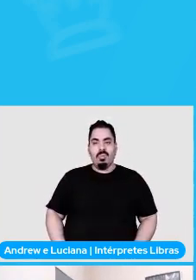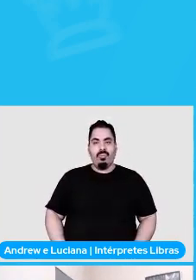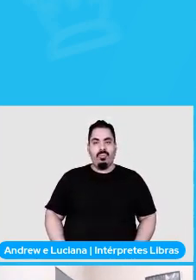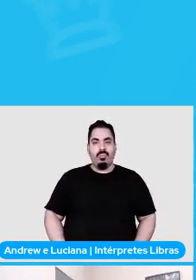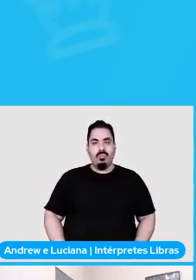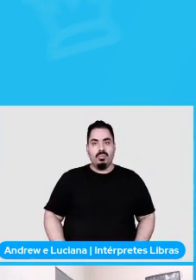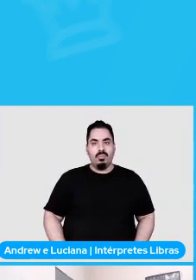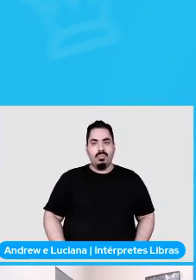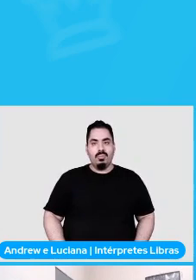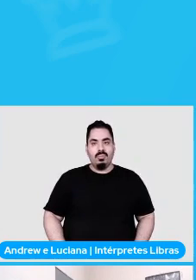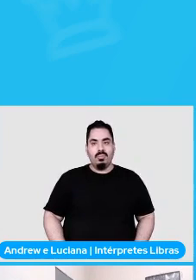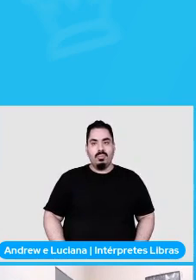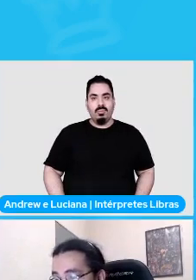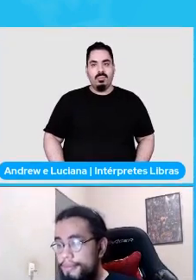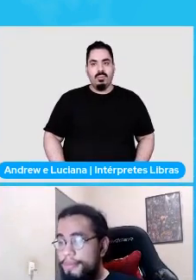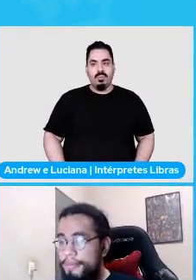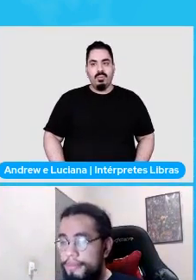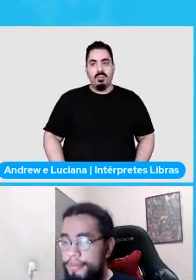aqui são as minhas redes sociais